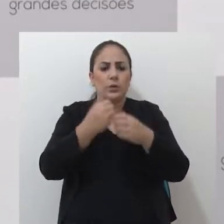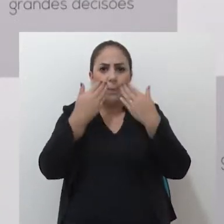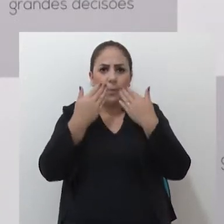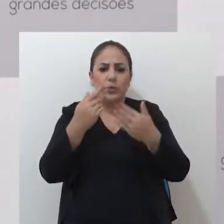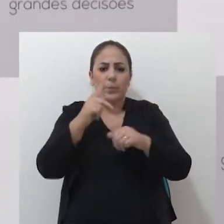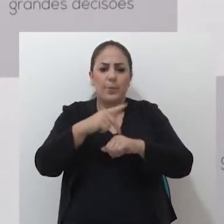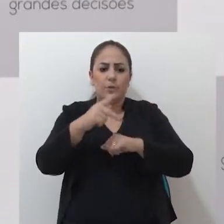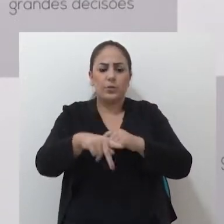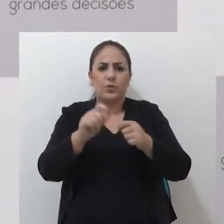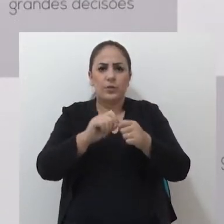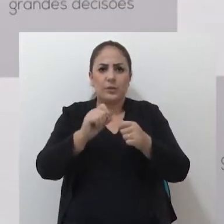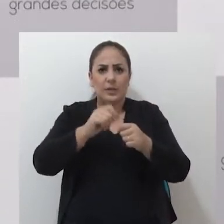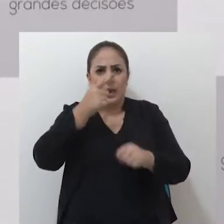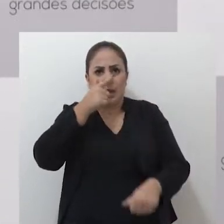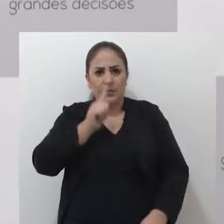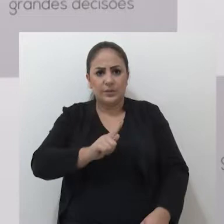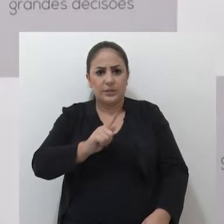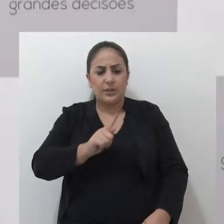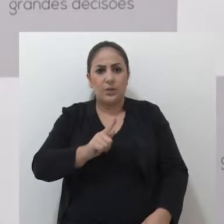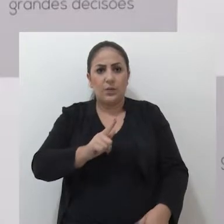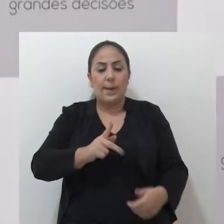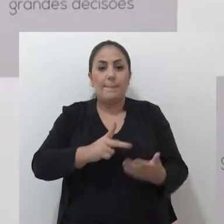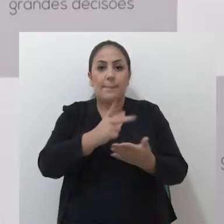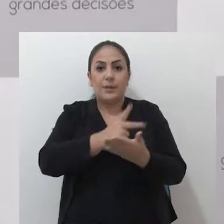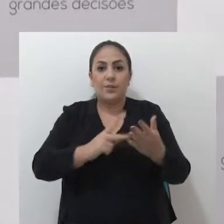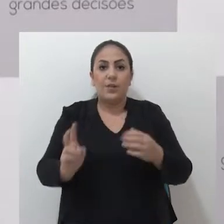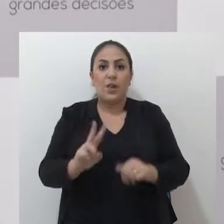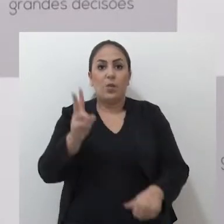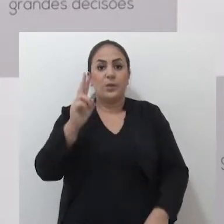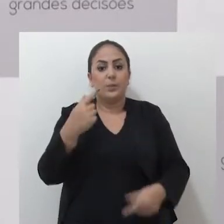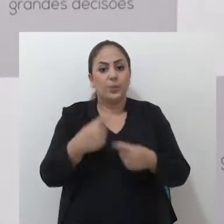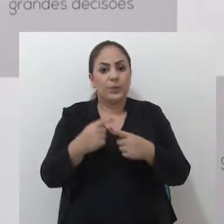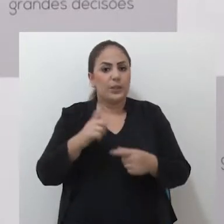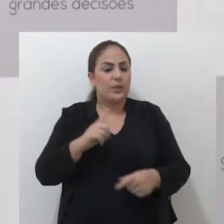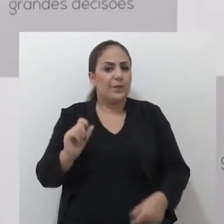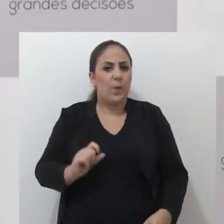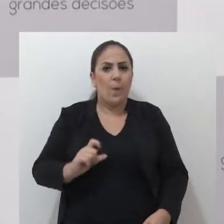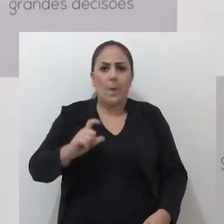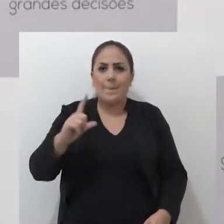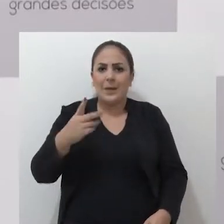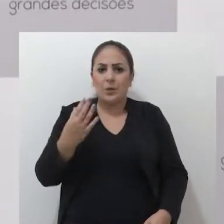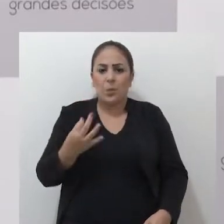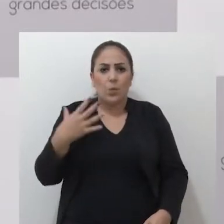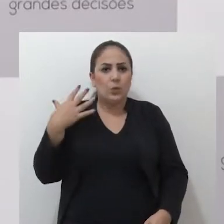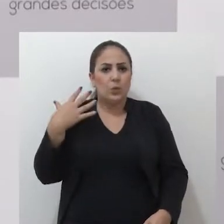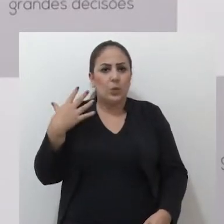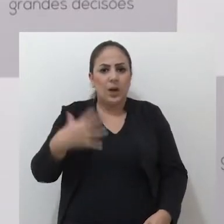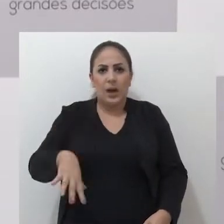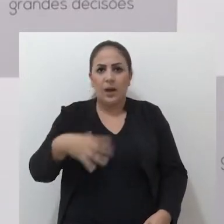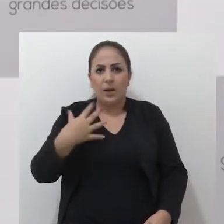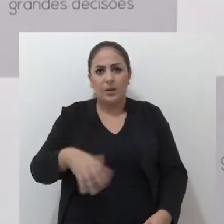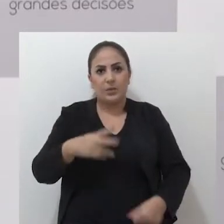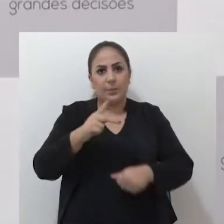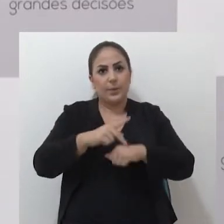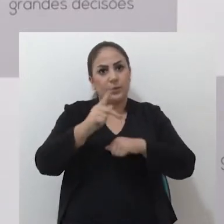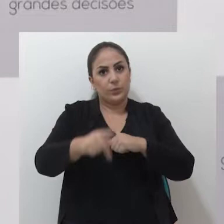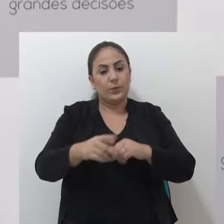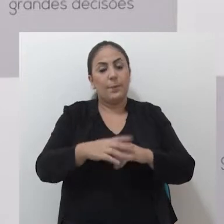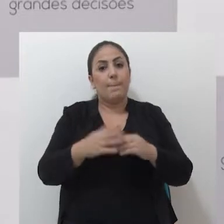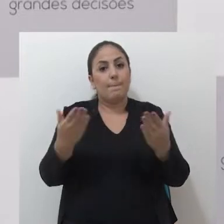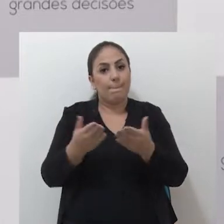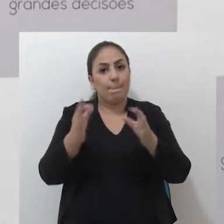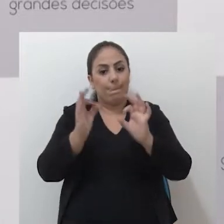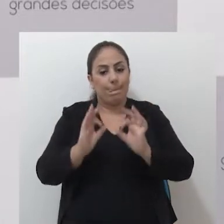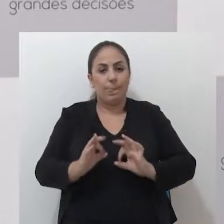que Passo Fundo tinha que fazer a revisão da planta de valores, que houve um aumento exorbitante do IPTU em Passo Fundo